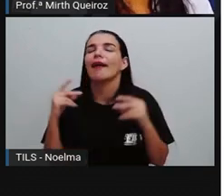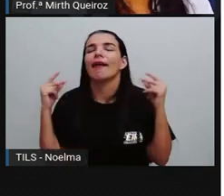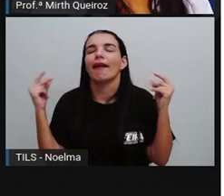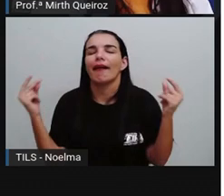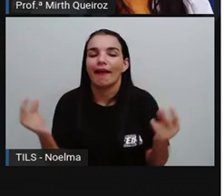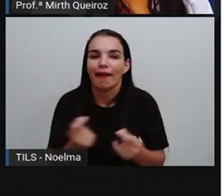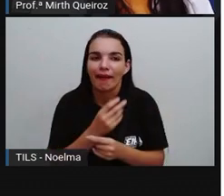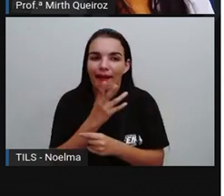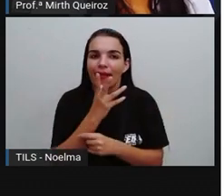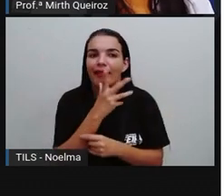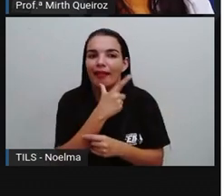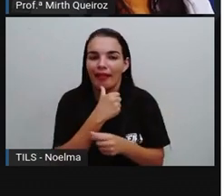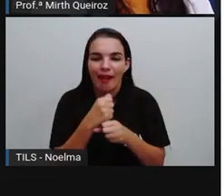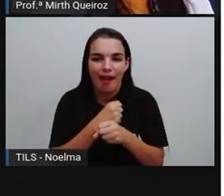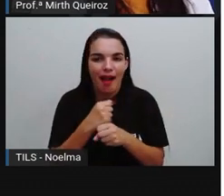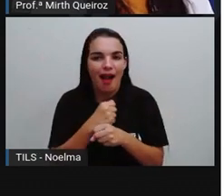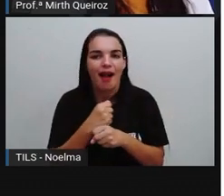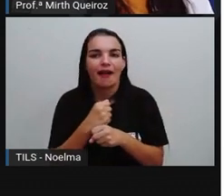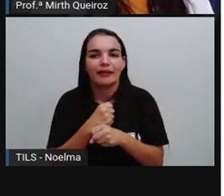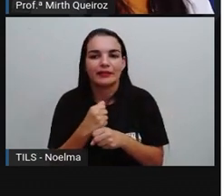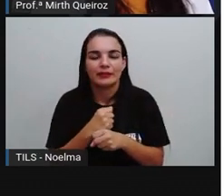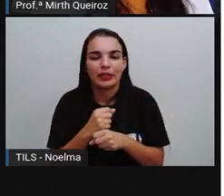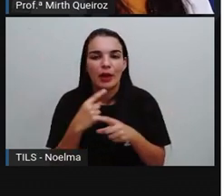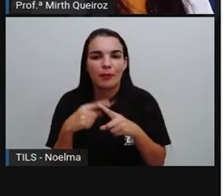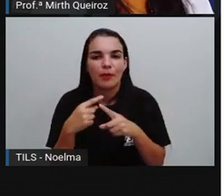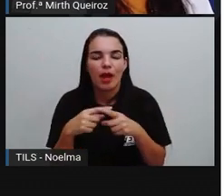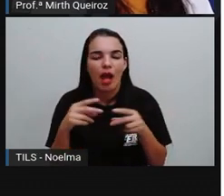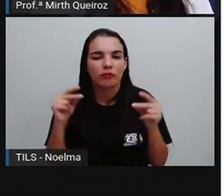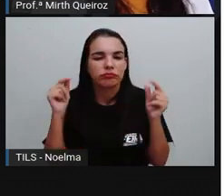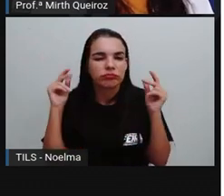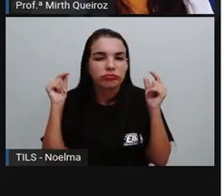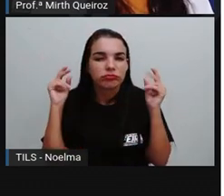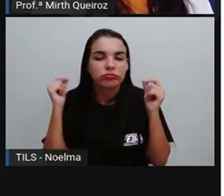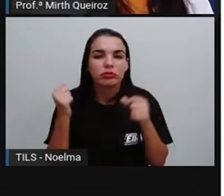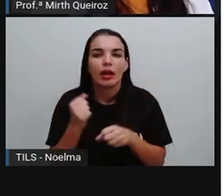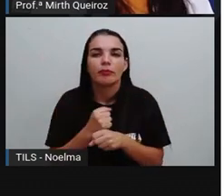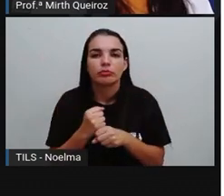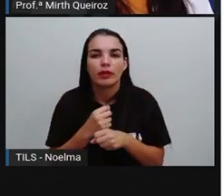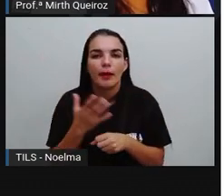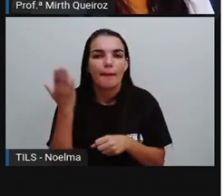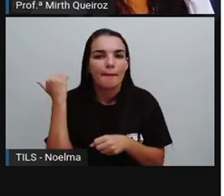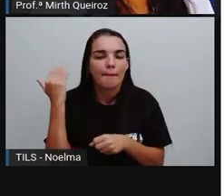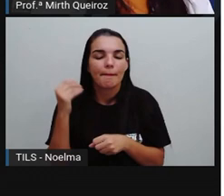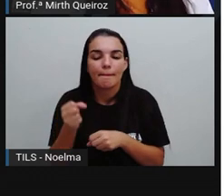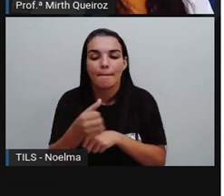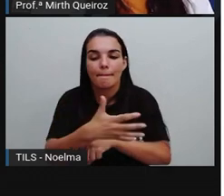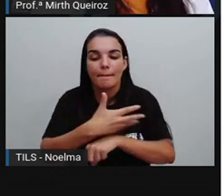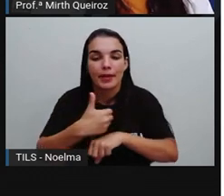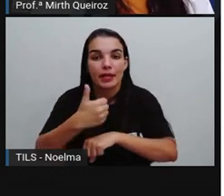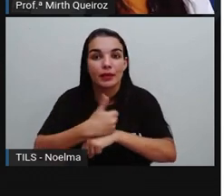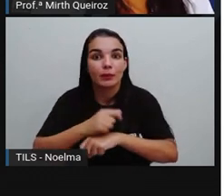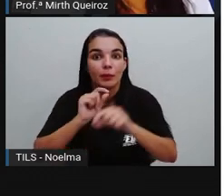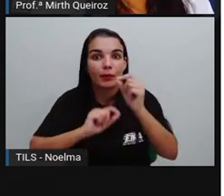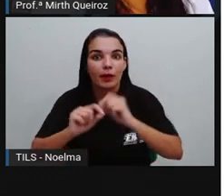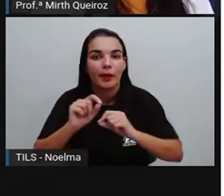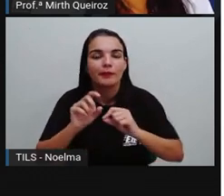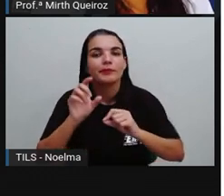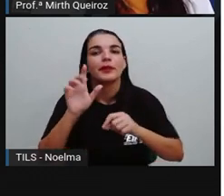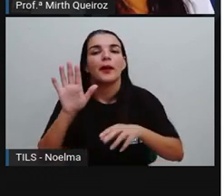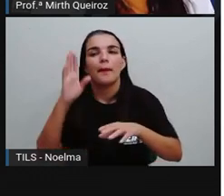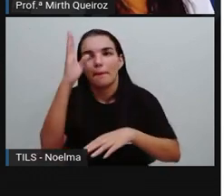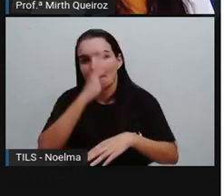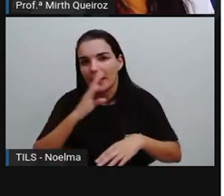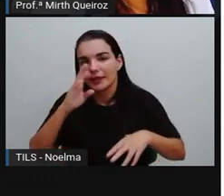muitos anos. O Brasil de antigamente, aquele Brasil lá no período colonial, era um país rural,